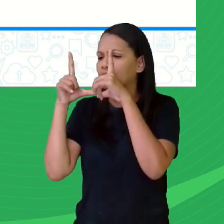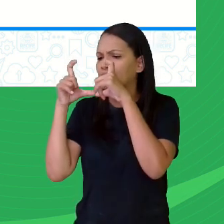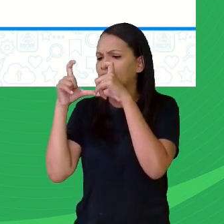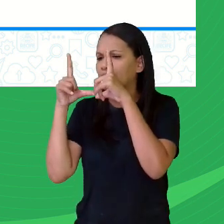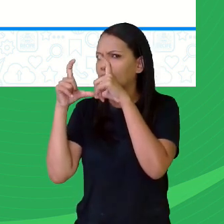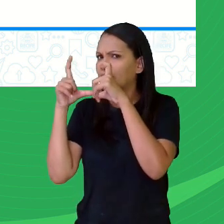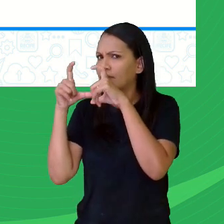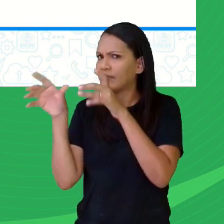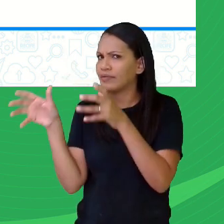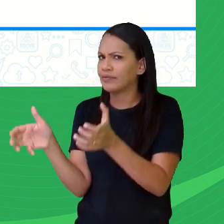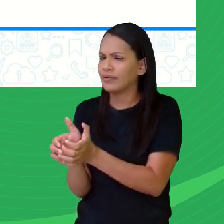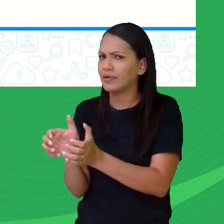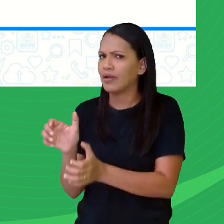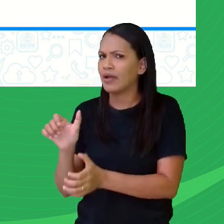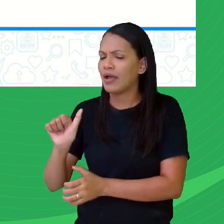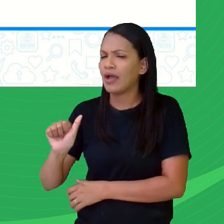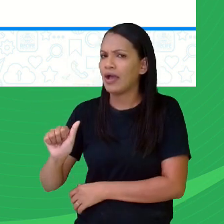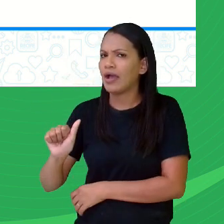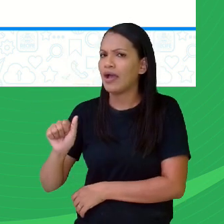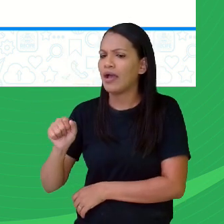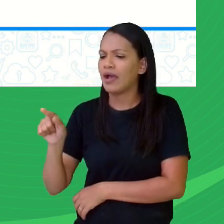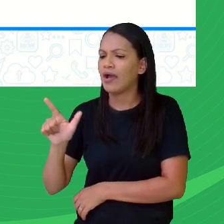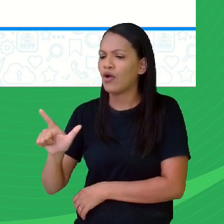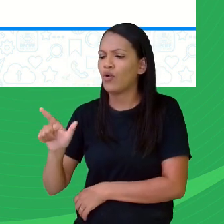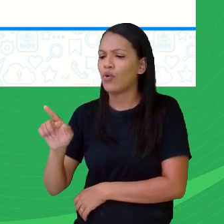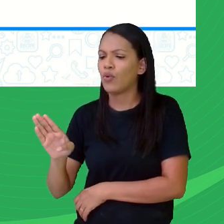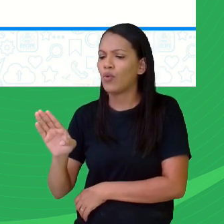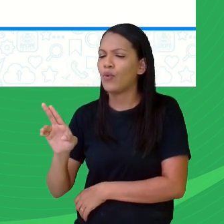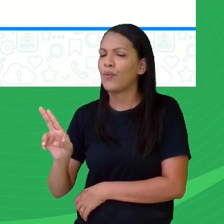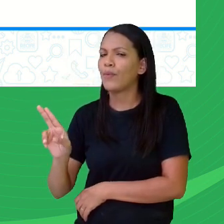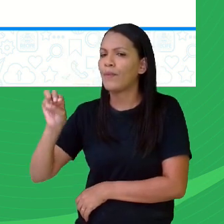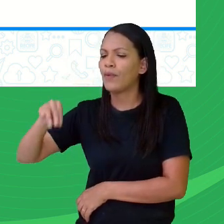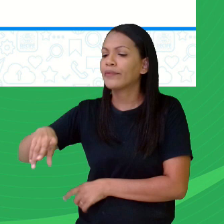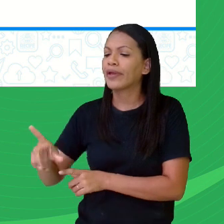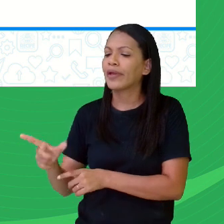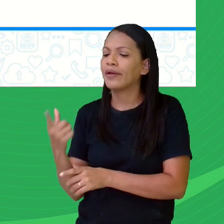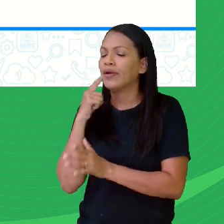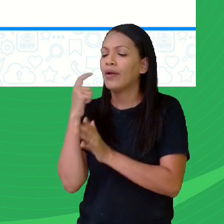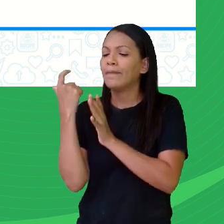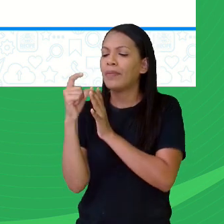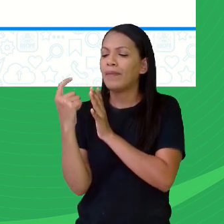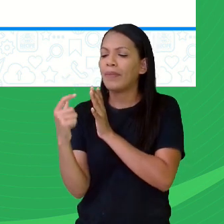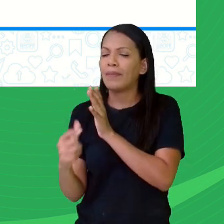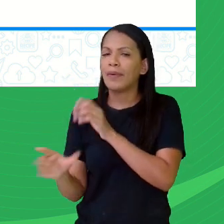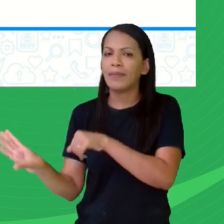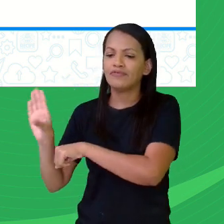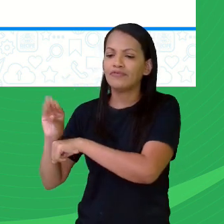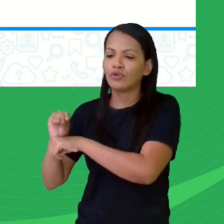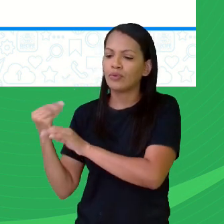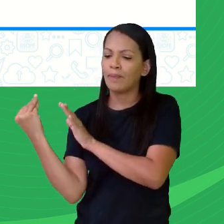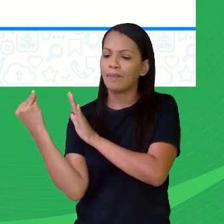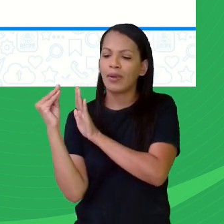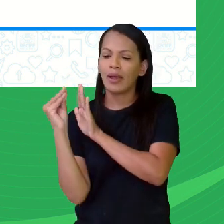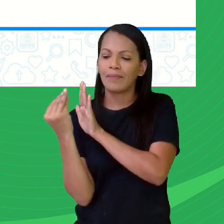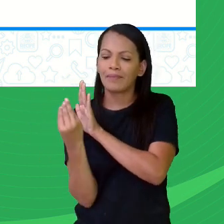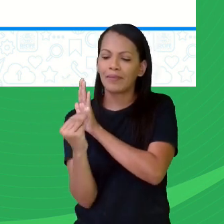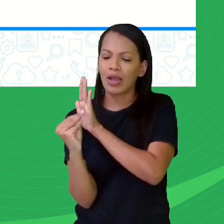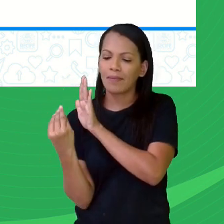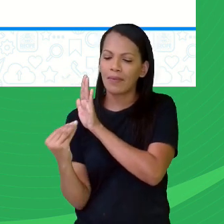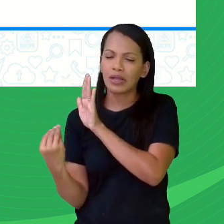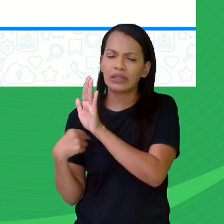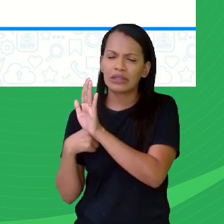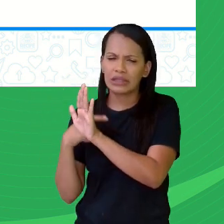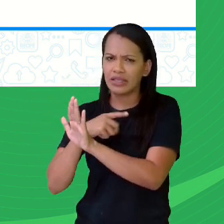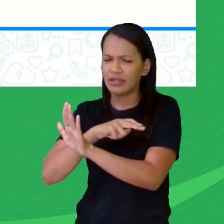álbum. Aí, o álbum de fotos. Então, o álbum aí, é onde eu vou encontrar fotografias. Tem várias fotos.